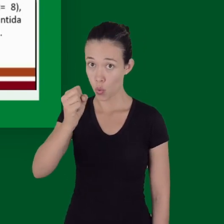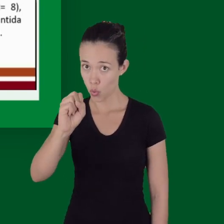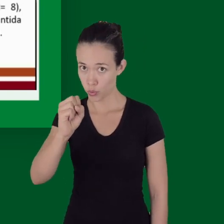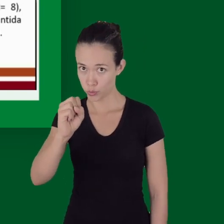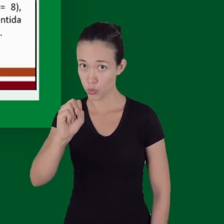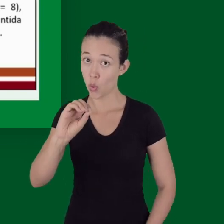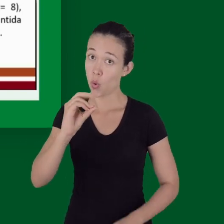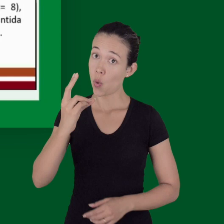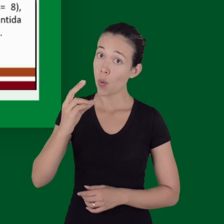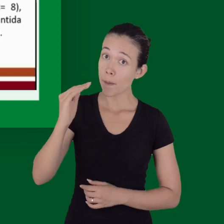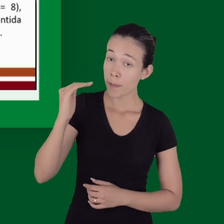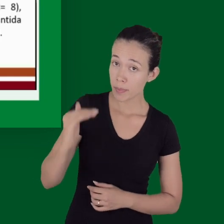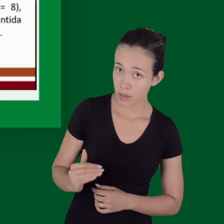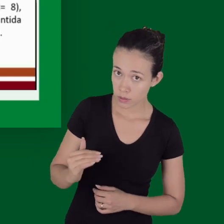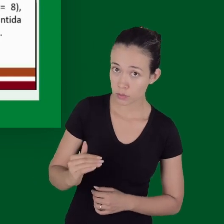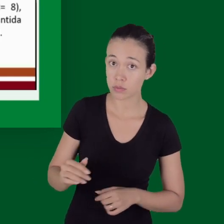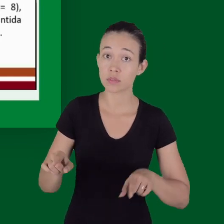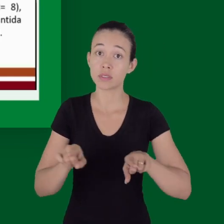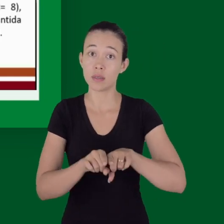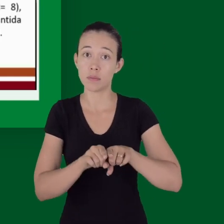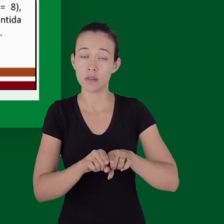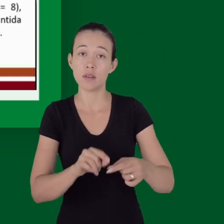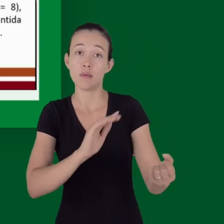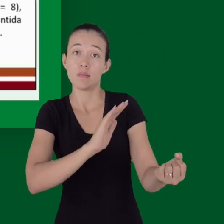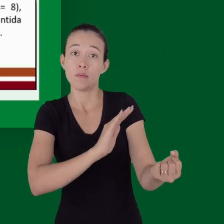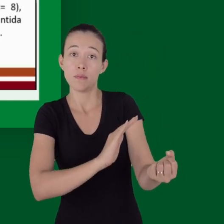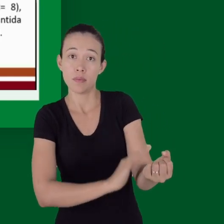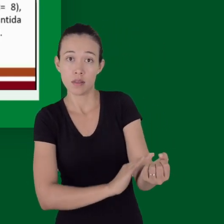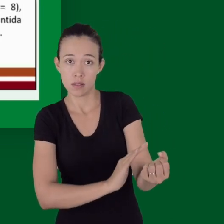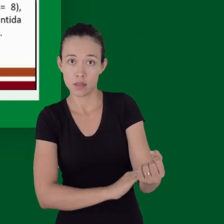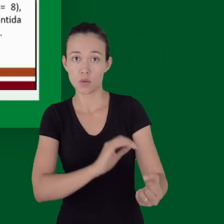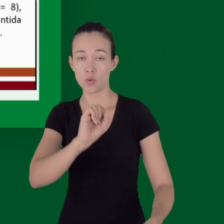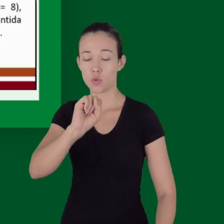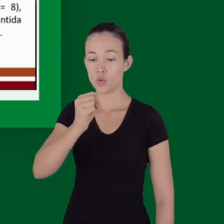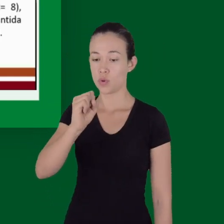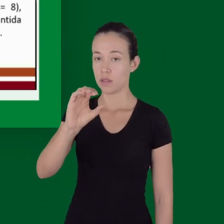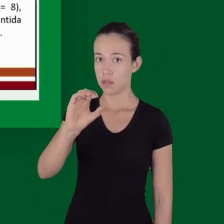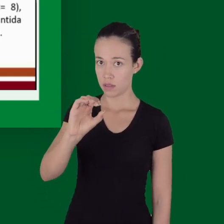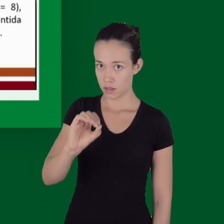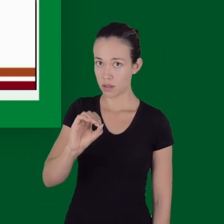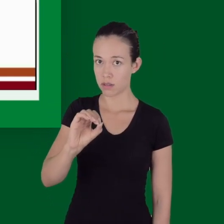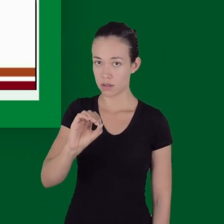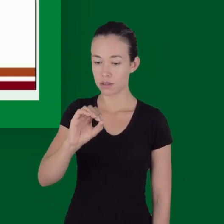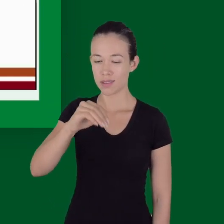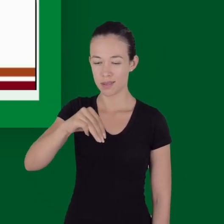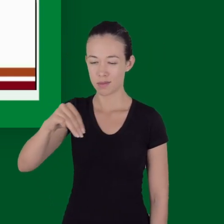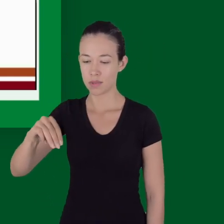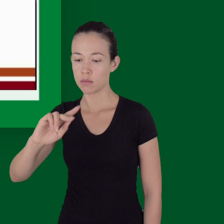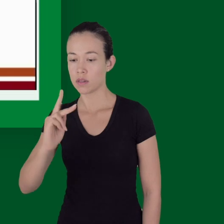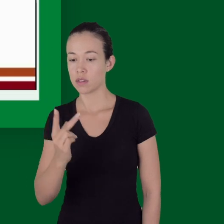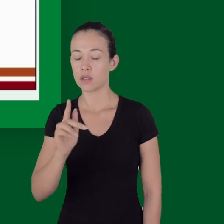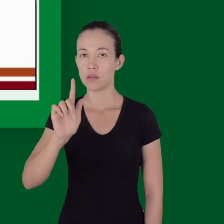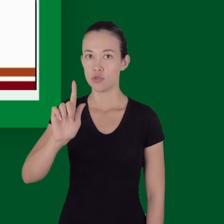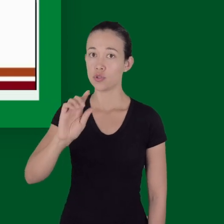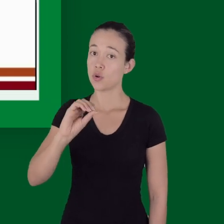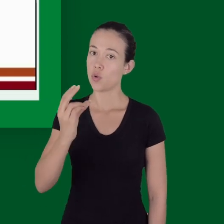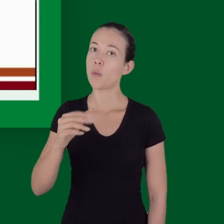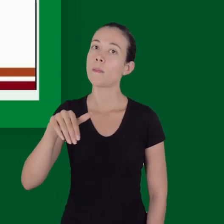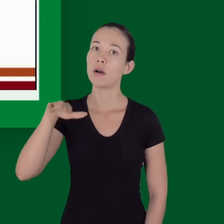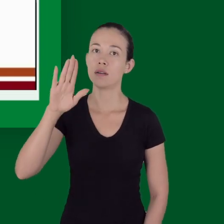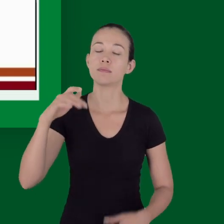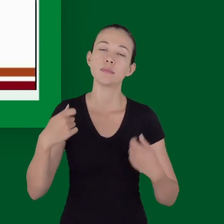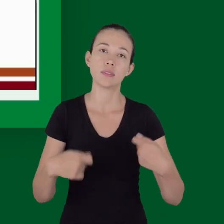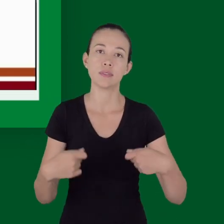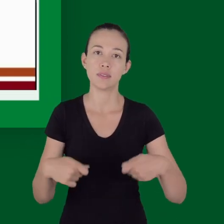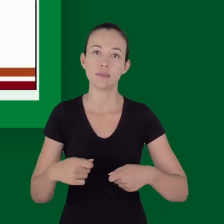pacientes que tem uma de TCE a gente tem que manter a pressão um pouco mais elevada então aqui